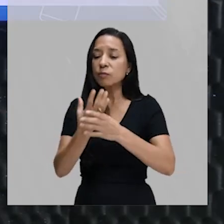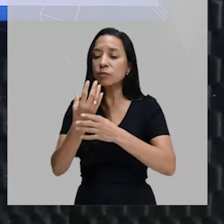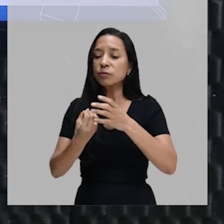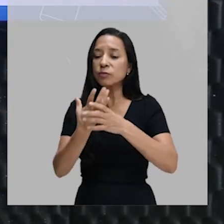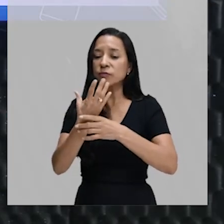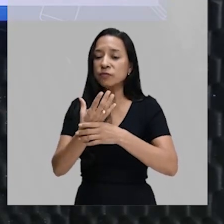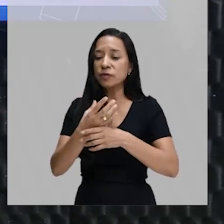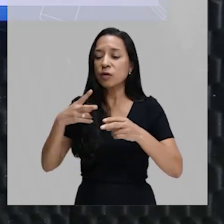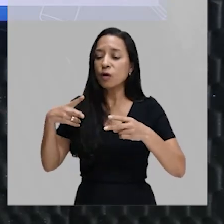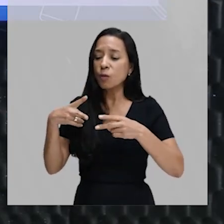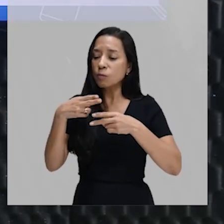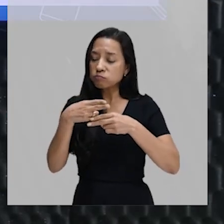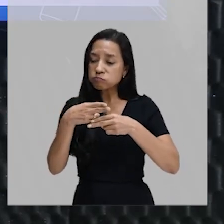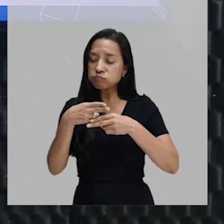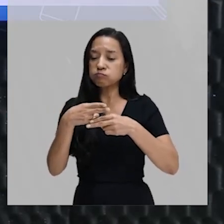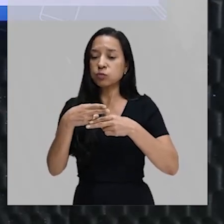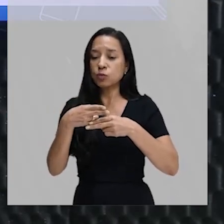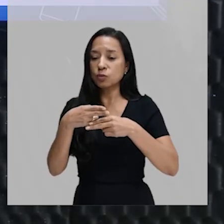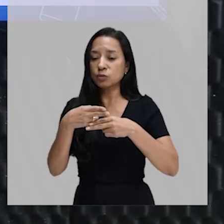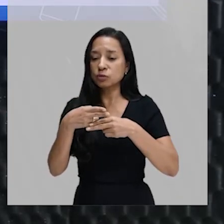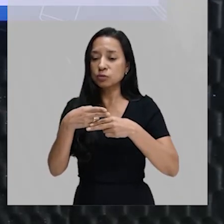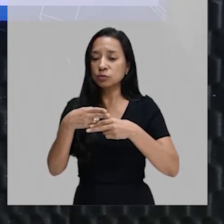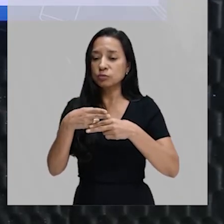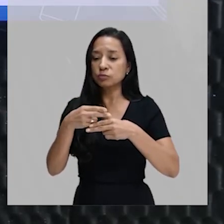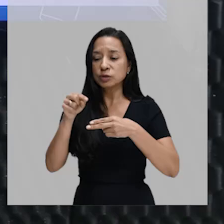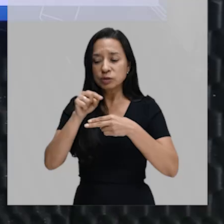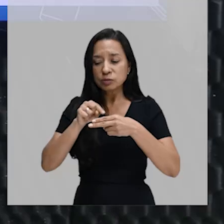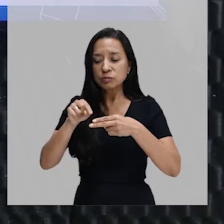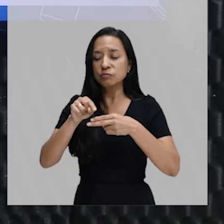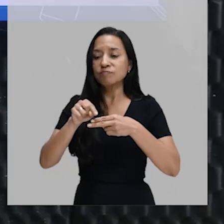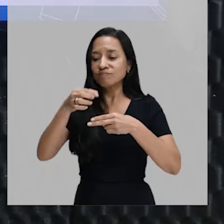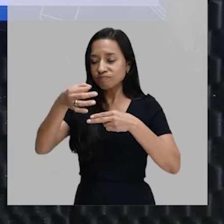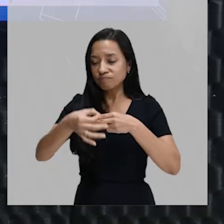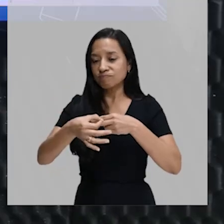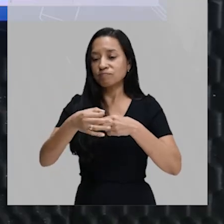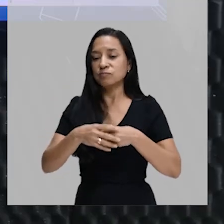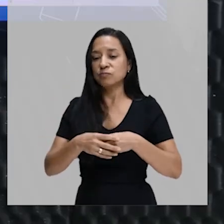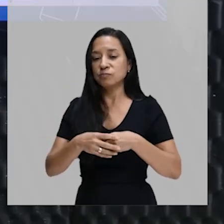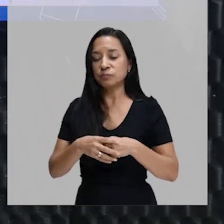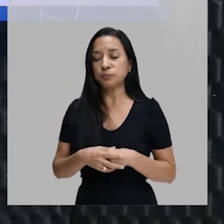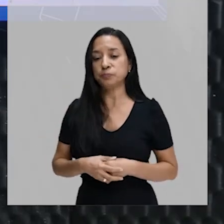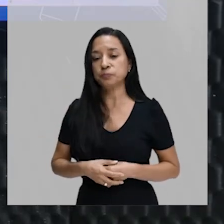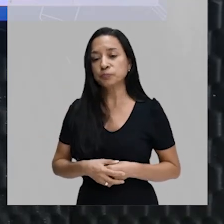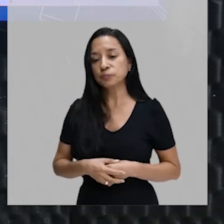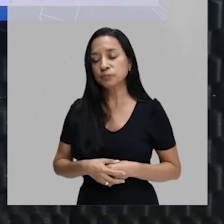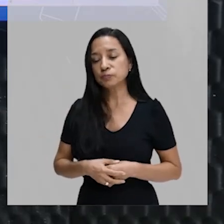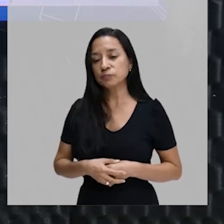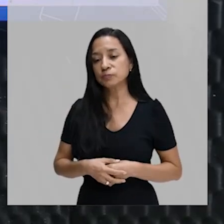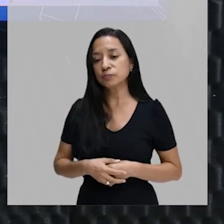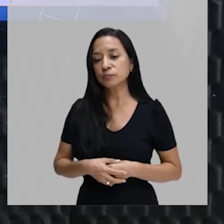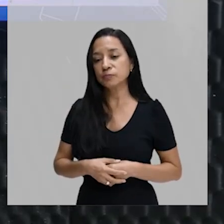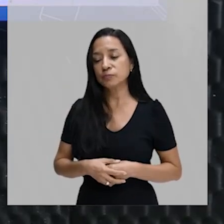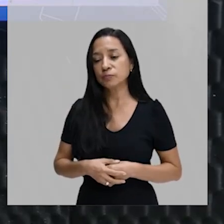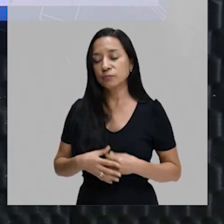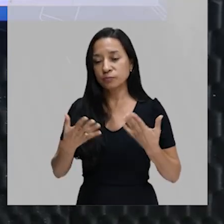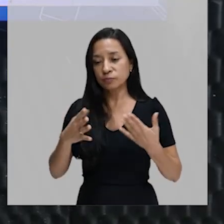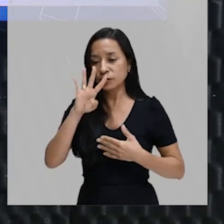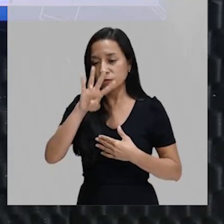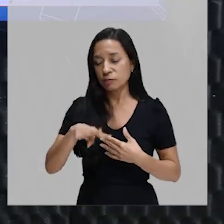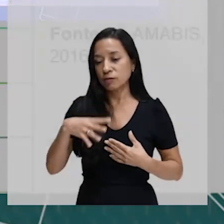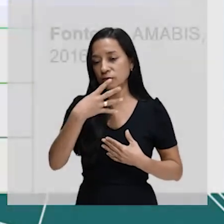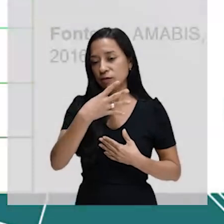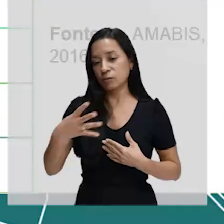O corte. Ela corta naquele exato local. Ela funciona como uma tesoura molecular. Então, pessoal, essa